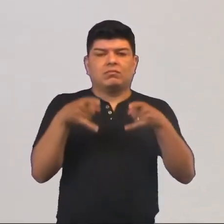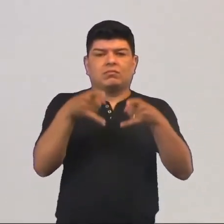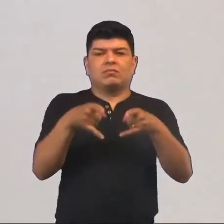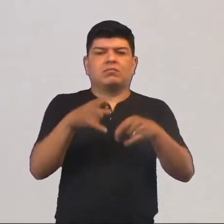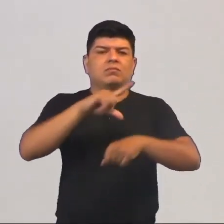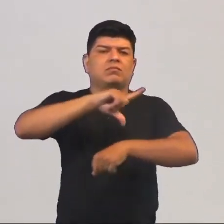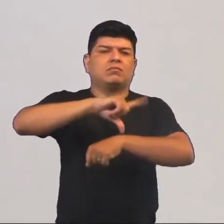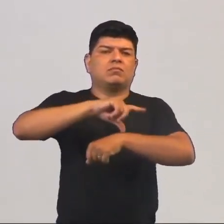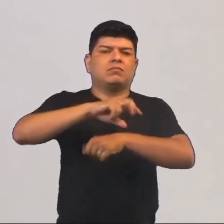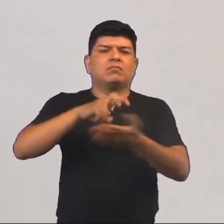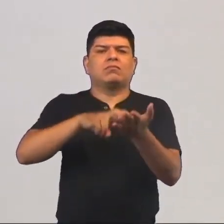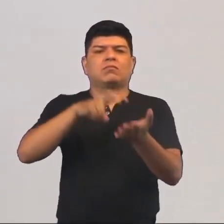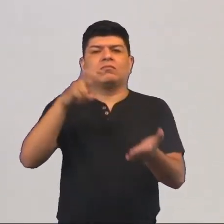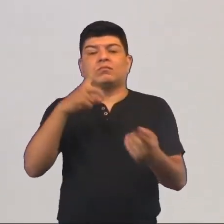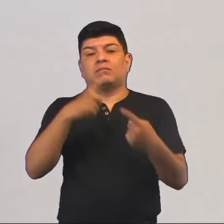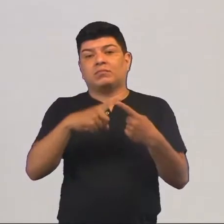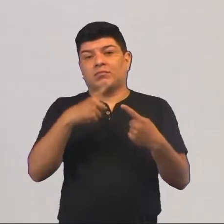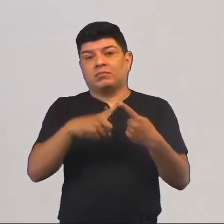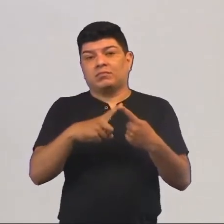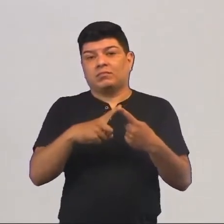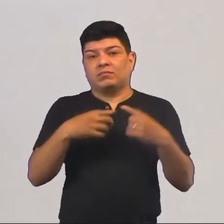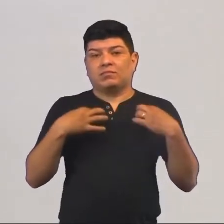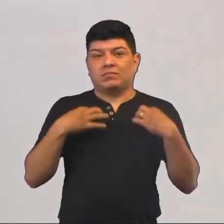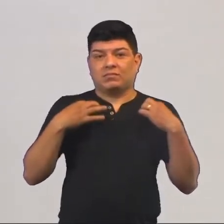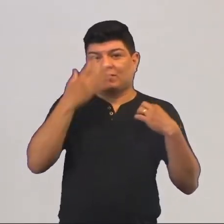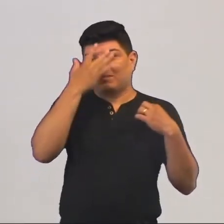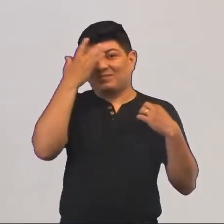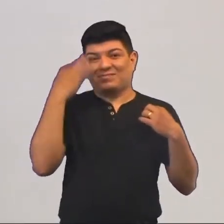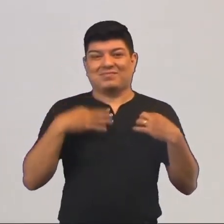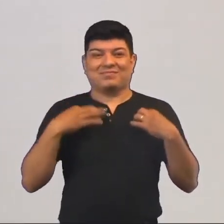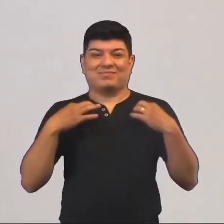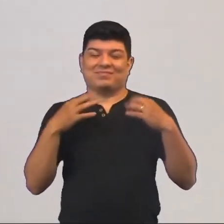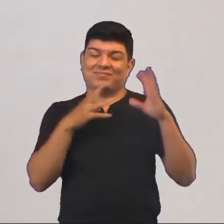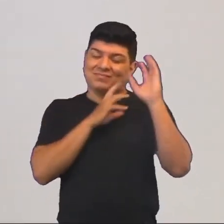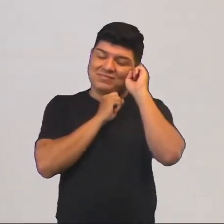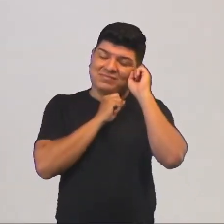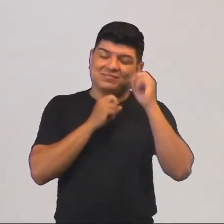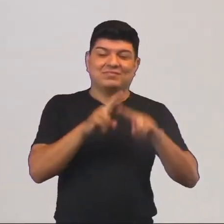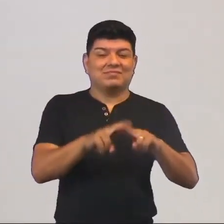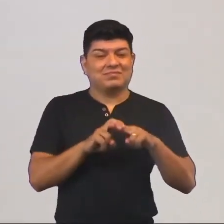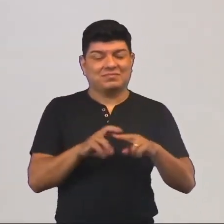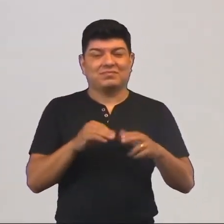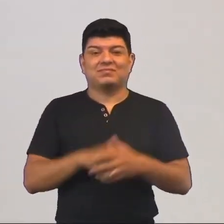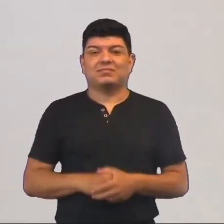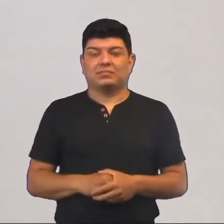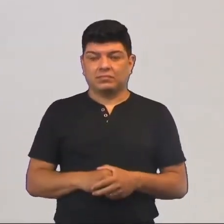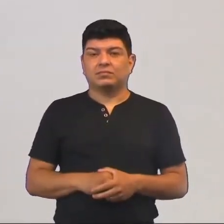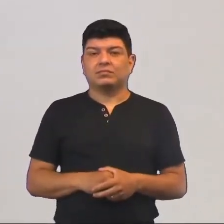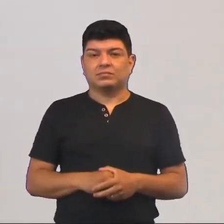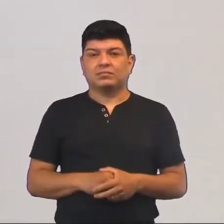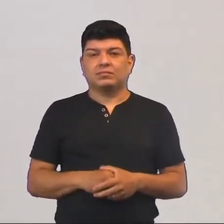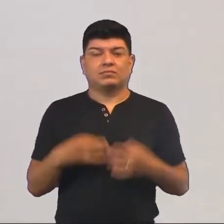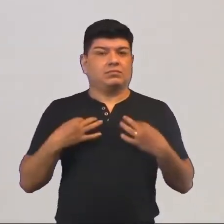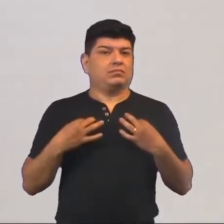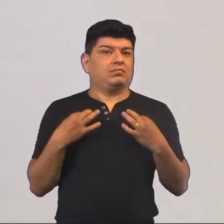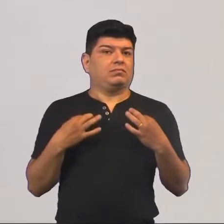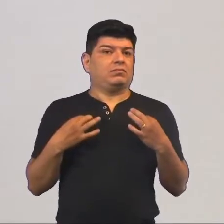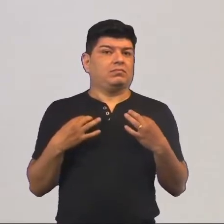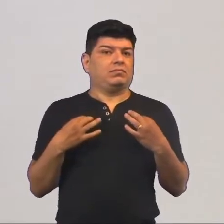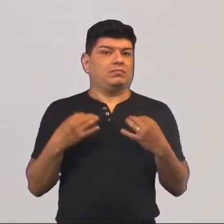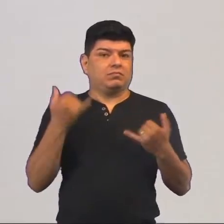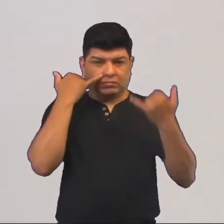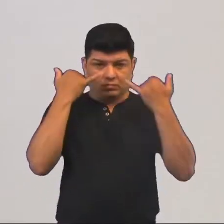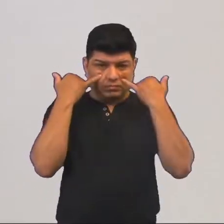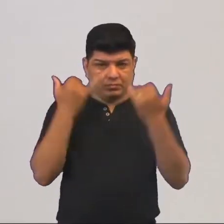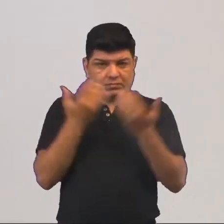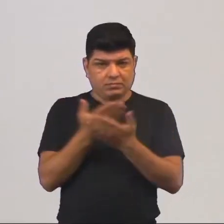pela manhã. Por quê? Porque os personagens estão com roupa de dormir. Então, olha só o figurino trazendo a